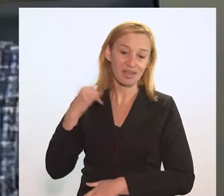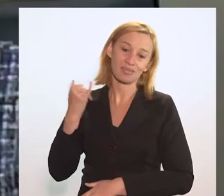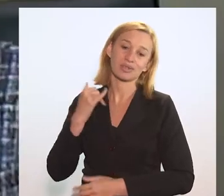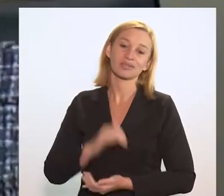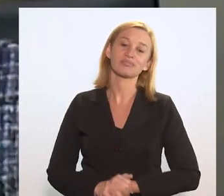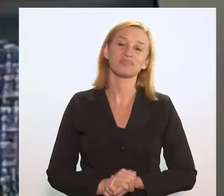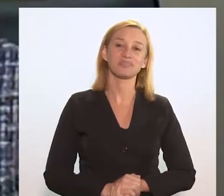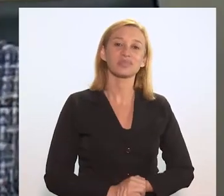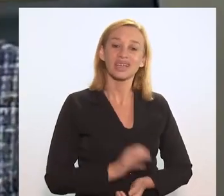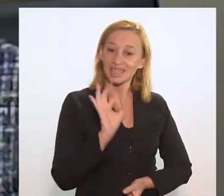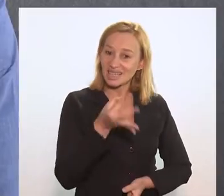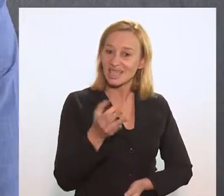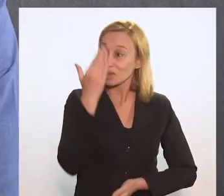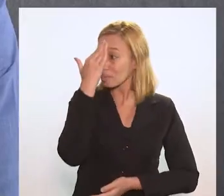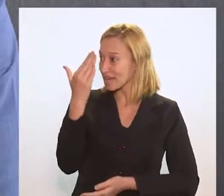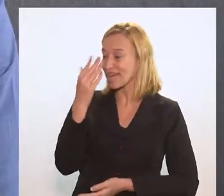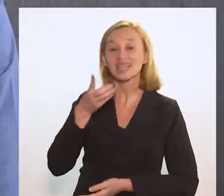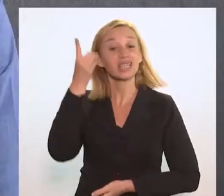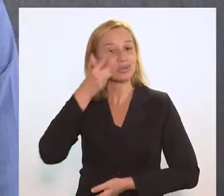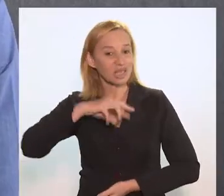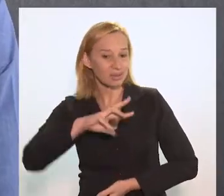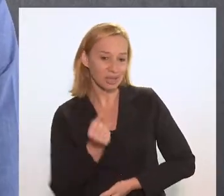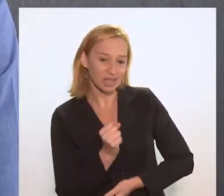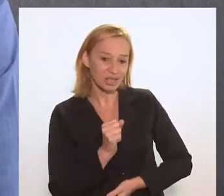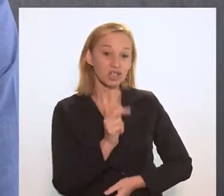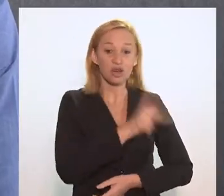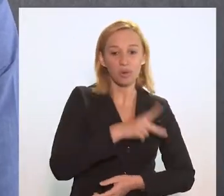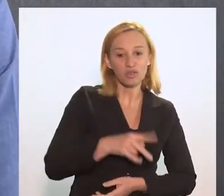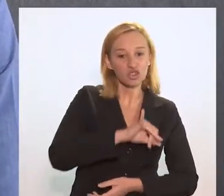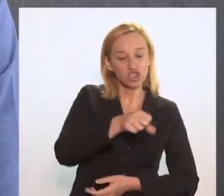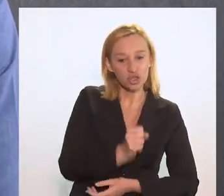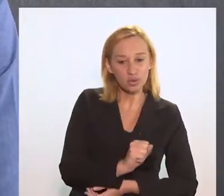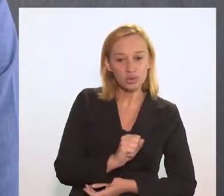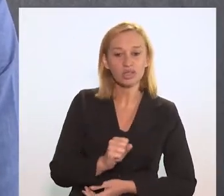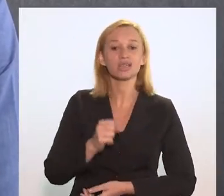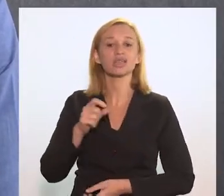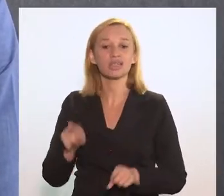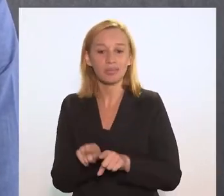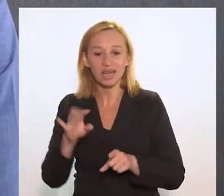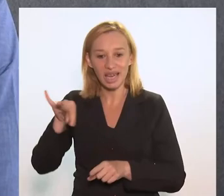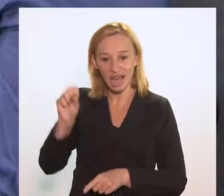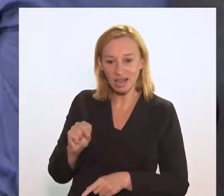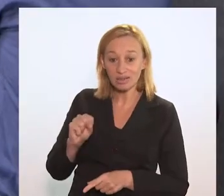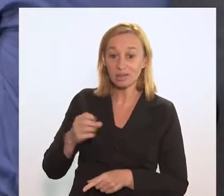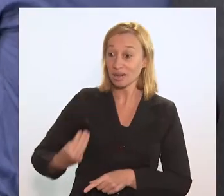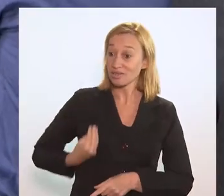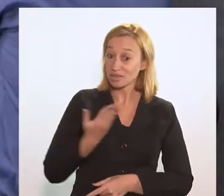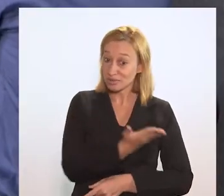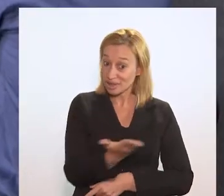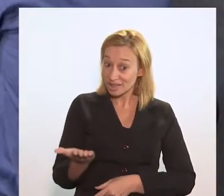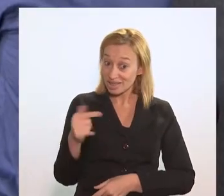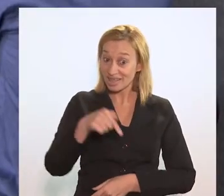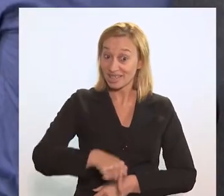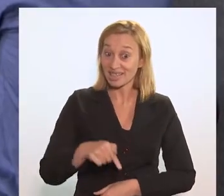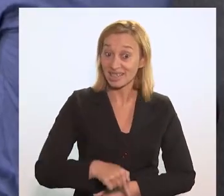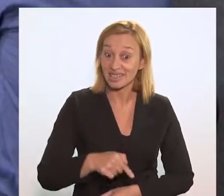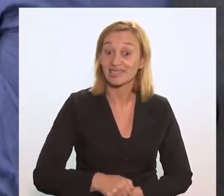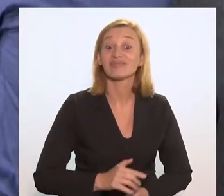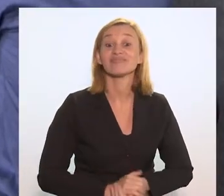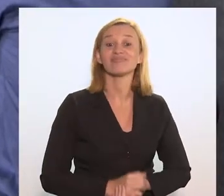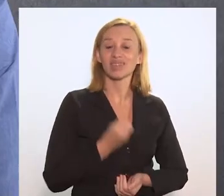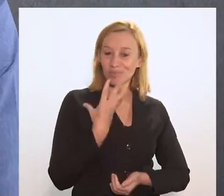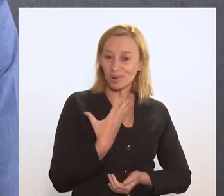mim é muito caro. Tá certo. Muito obrigado, deputada Marta Rocha, professor Jesus Ramos e Carlos Basia, pela participação